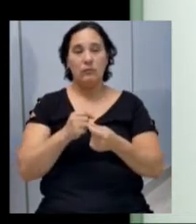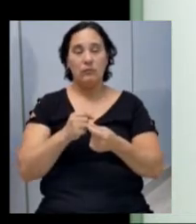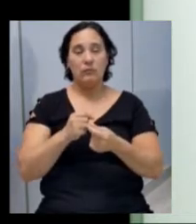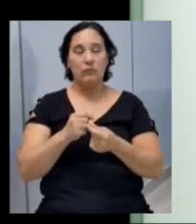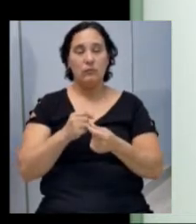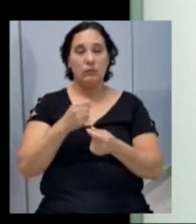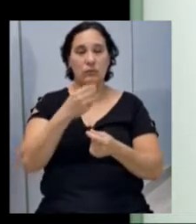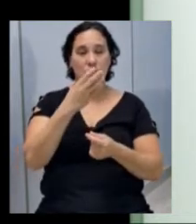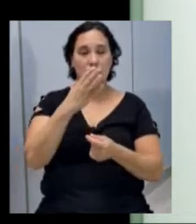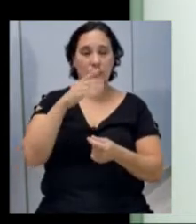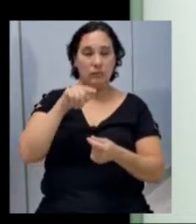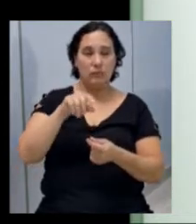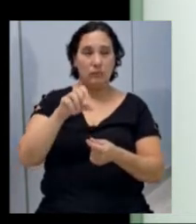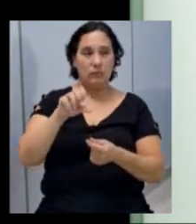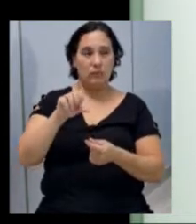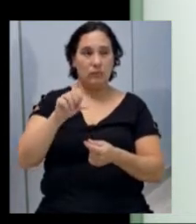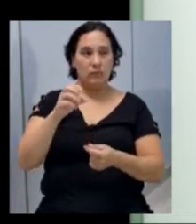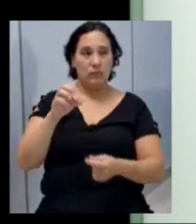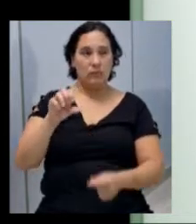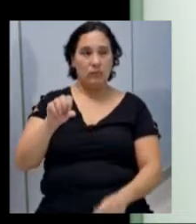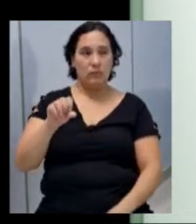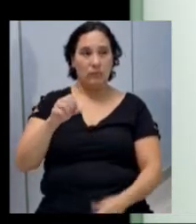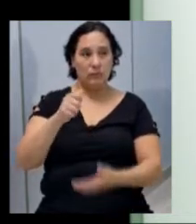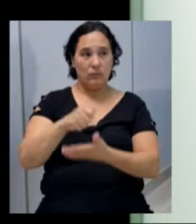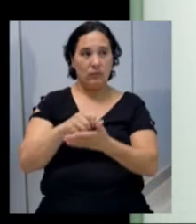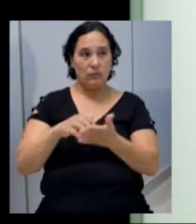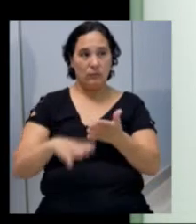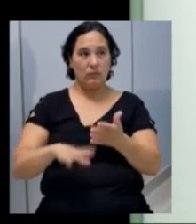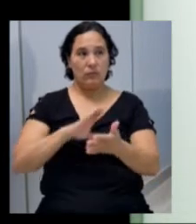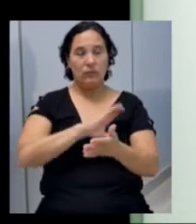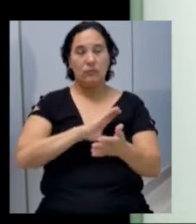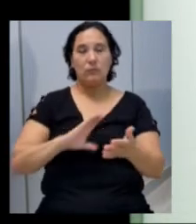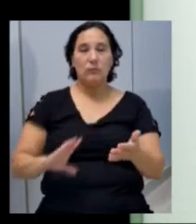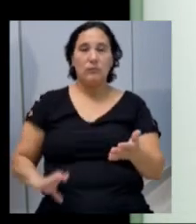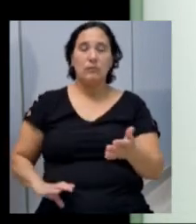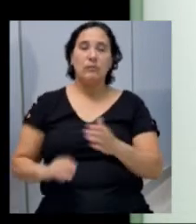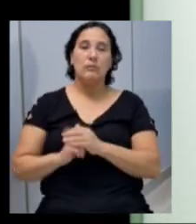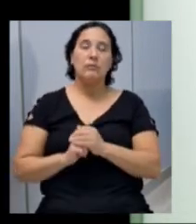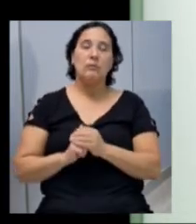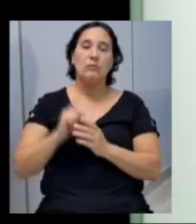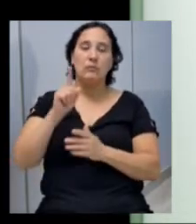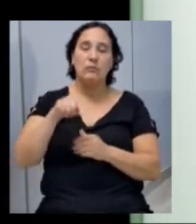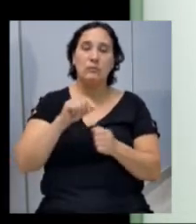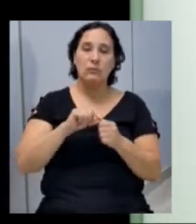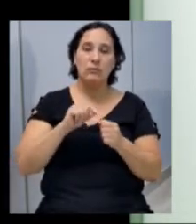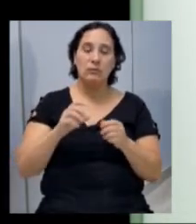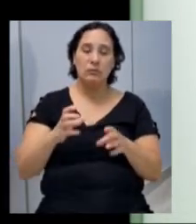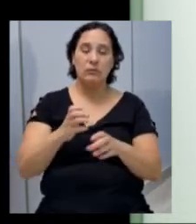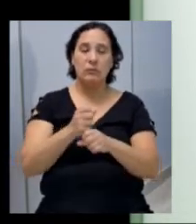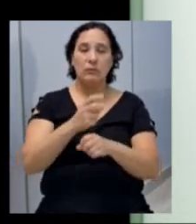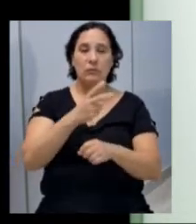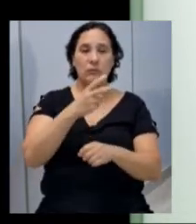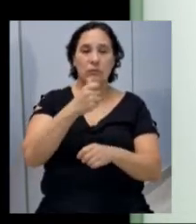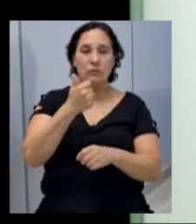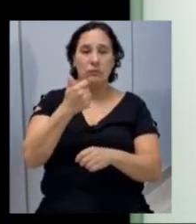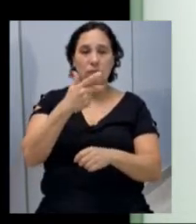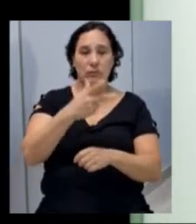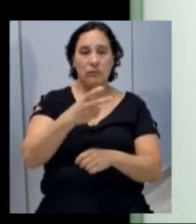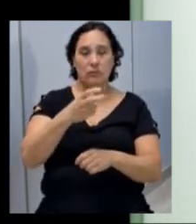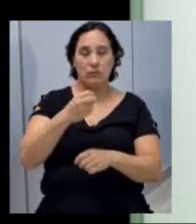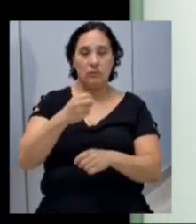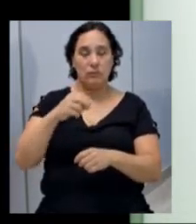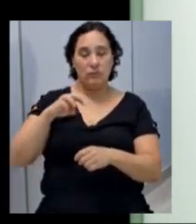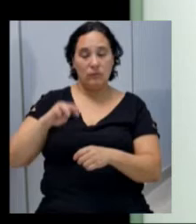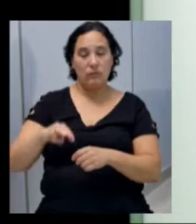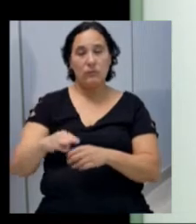,99, que é o orçamento da Câmara, ele é considerado o total dos 120 milhões, e não a base